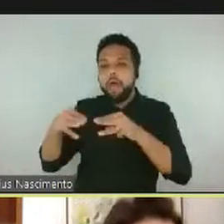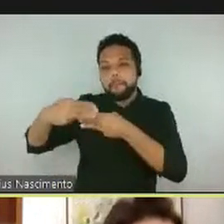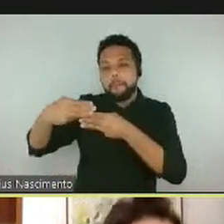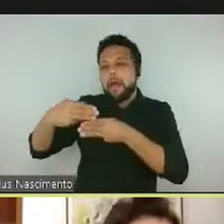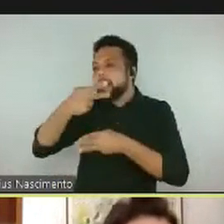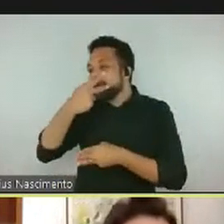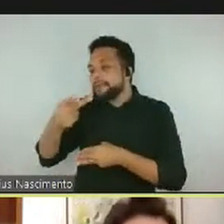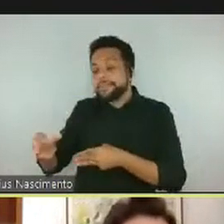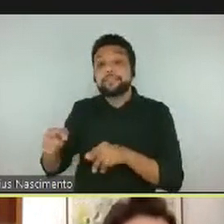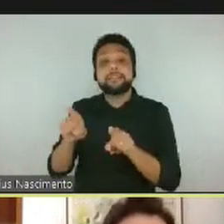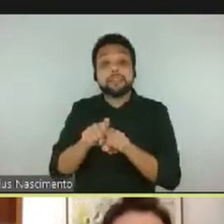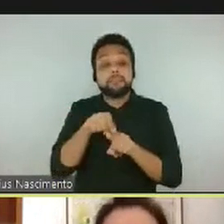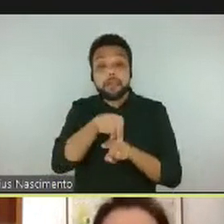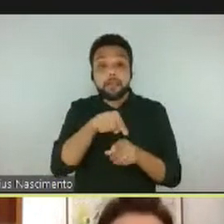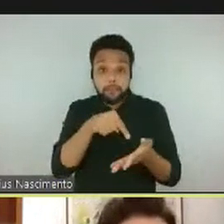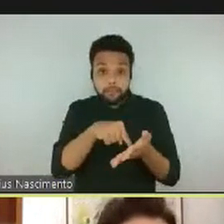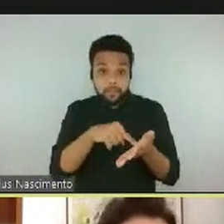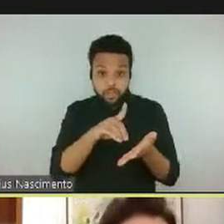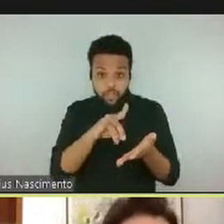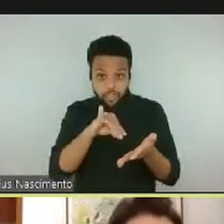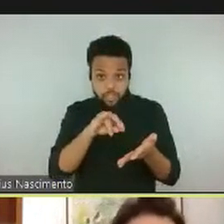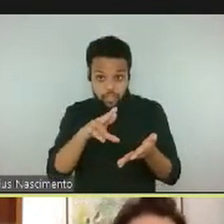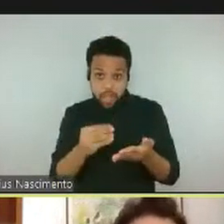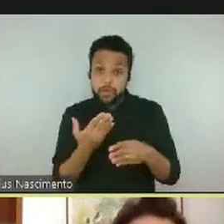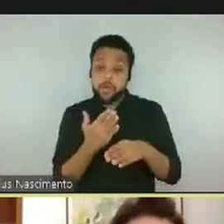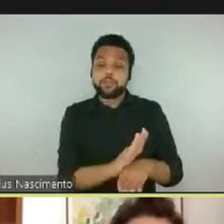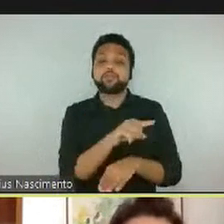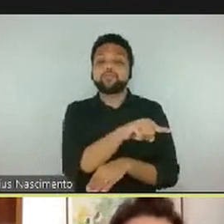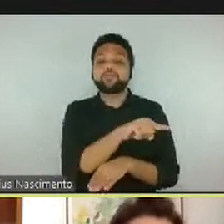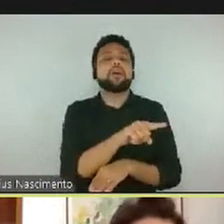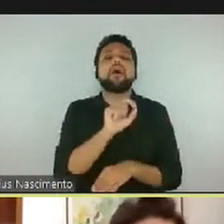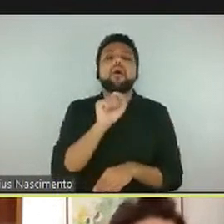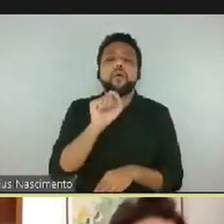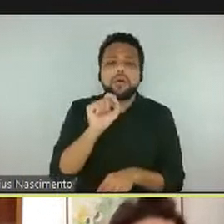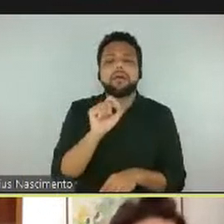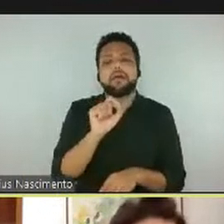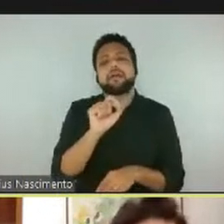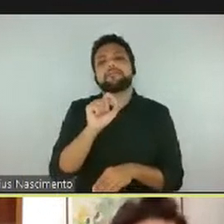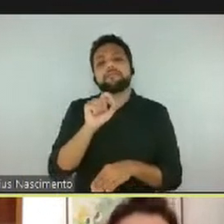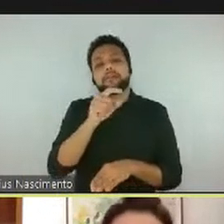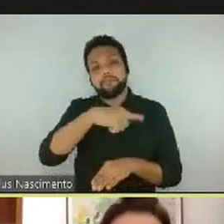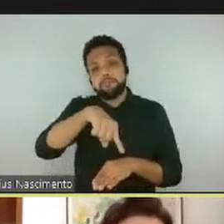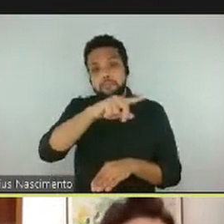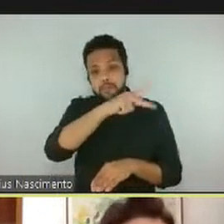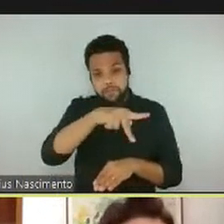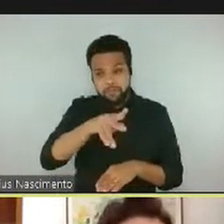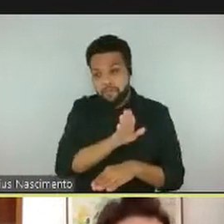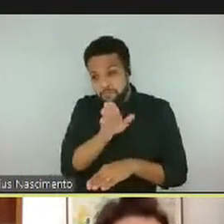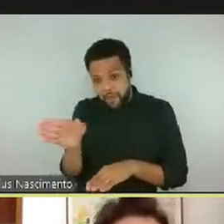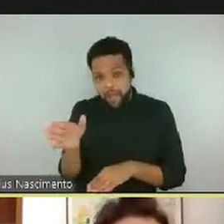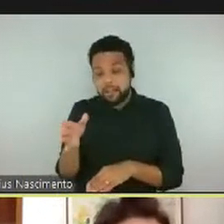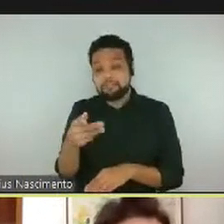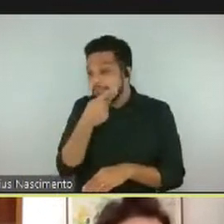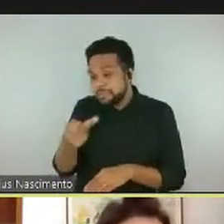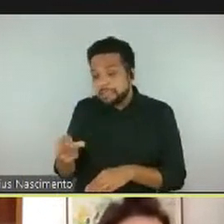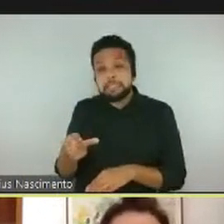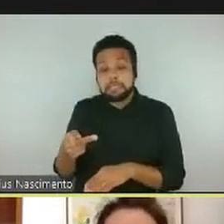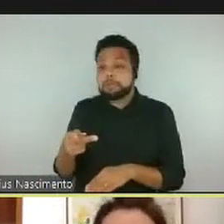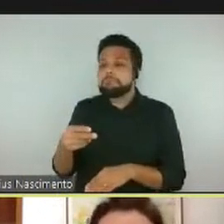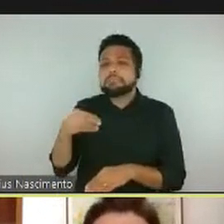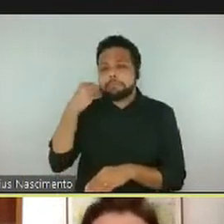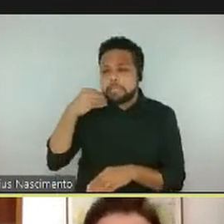semana. Então, esses registros diários têm gerado um material significativo sobre a participação,